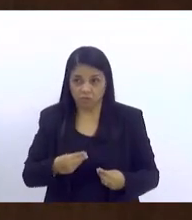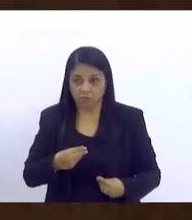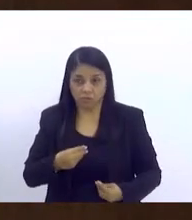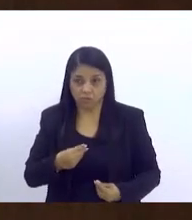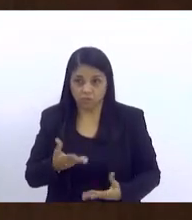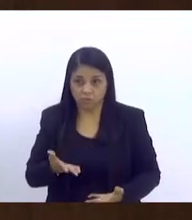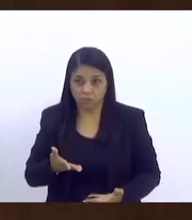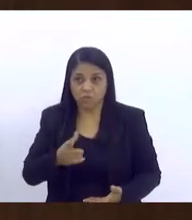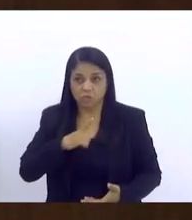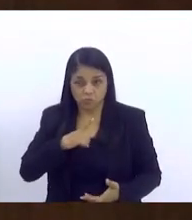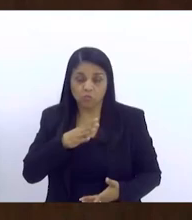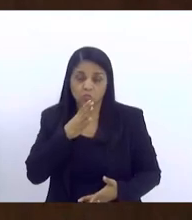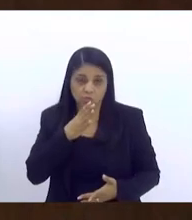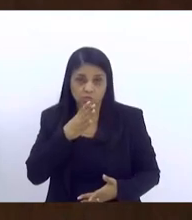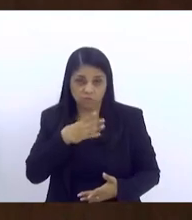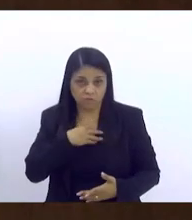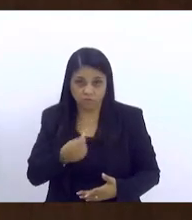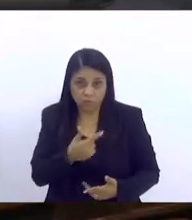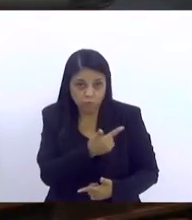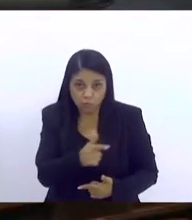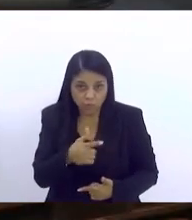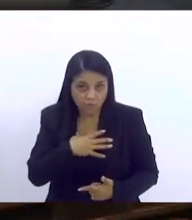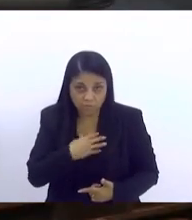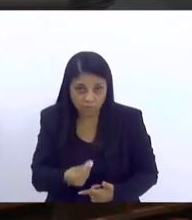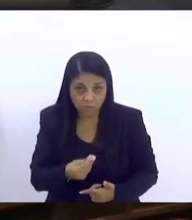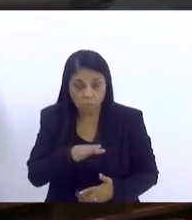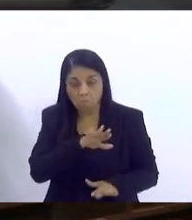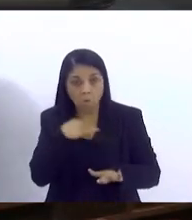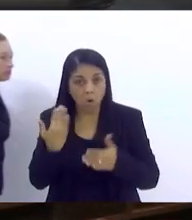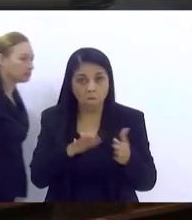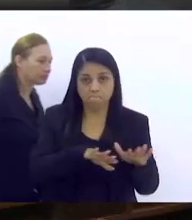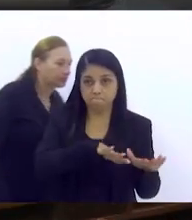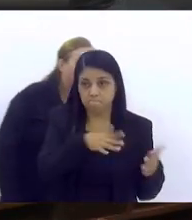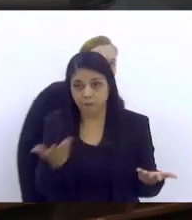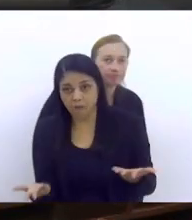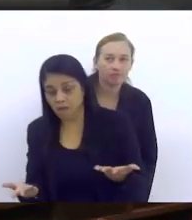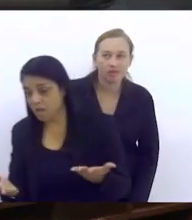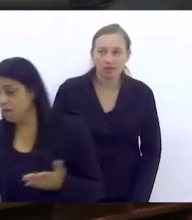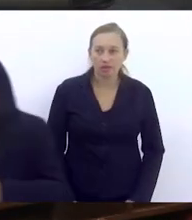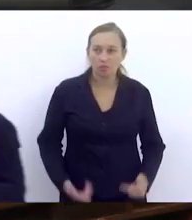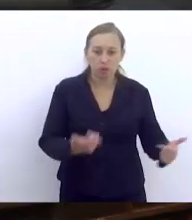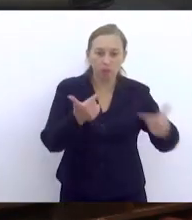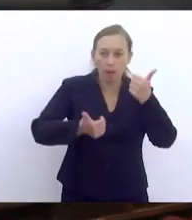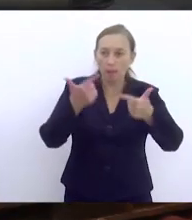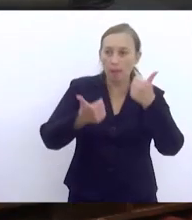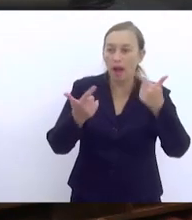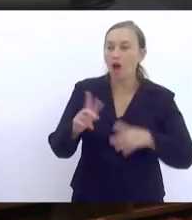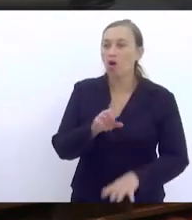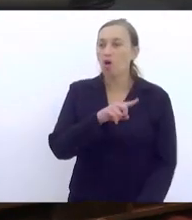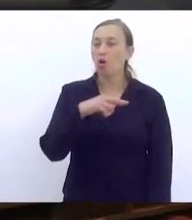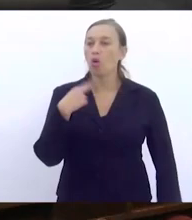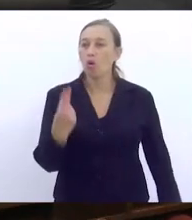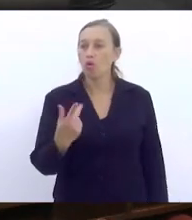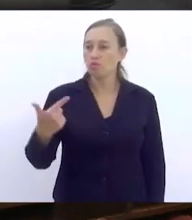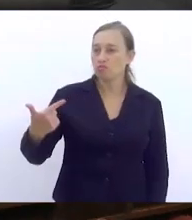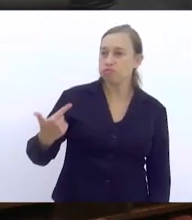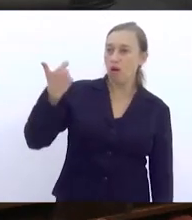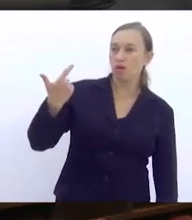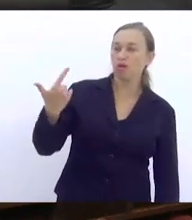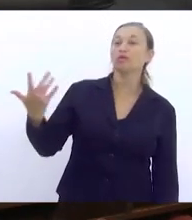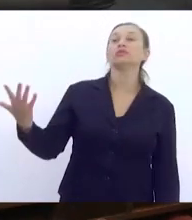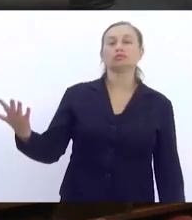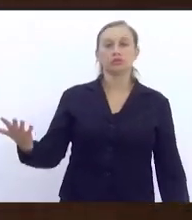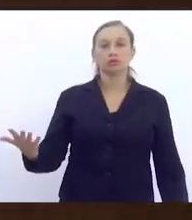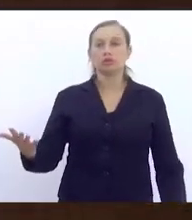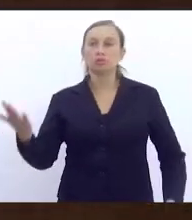Eu tenho jovens que eu que não teve filhos e morreram, ou bala perdida ou assassinado, entendeu? Pelo